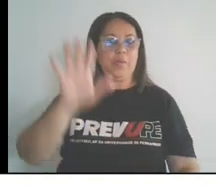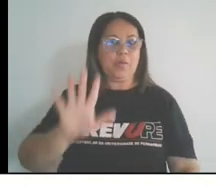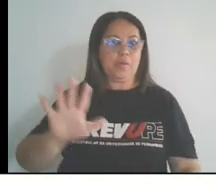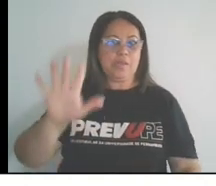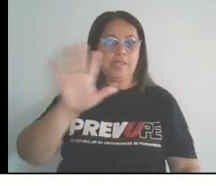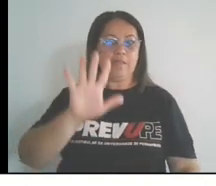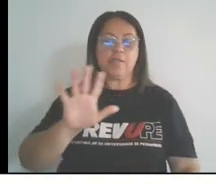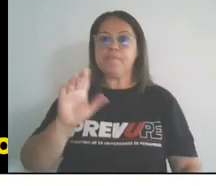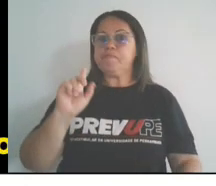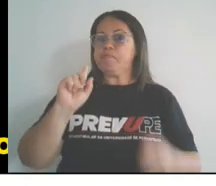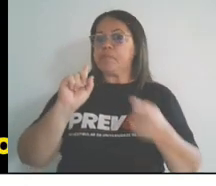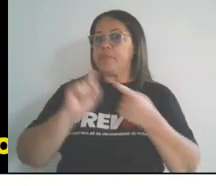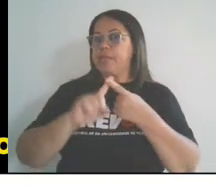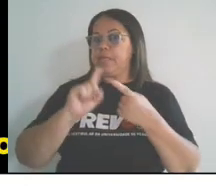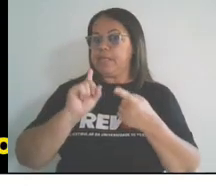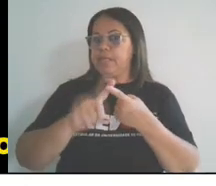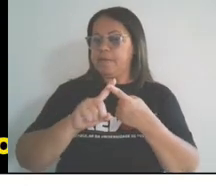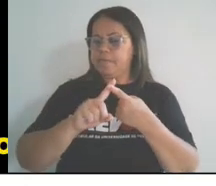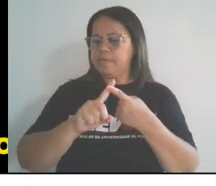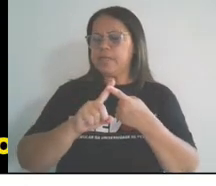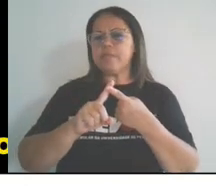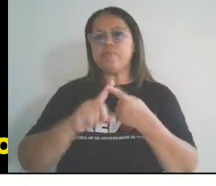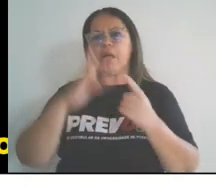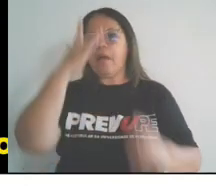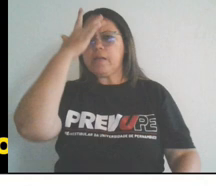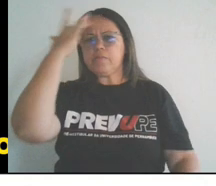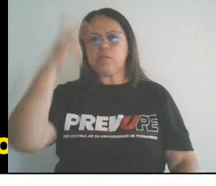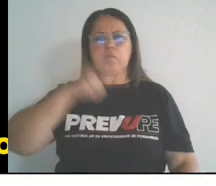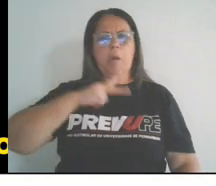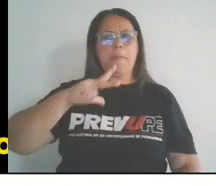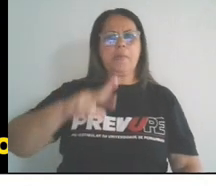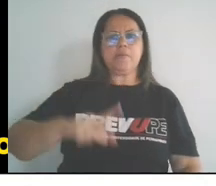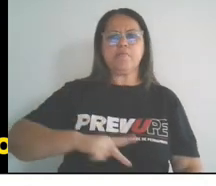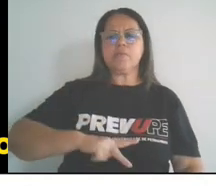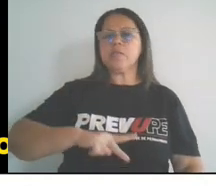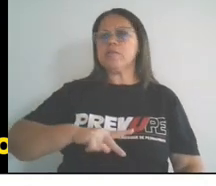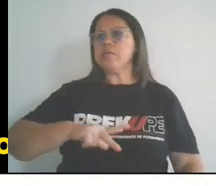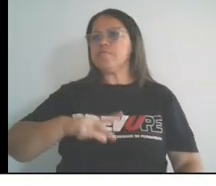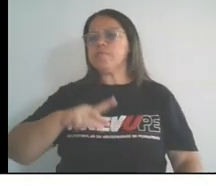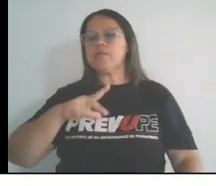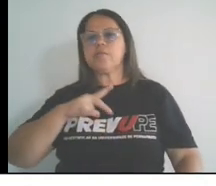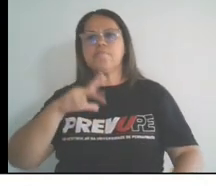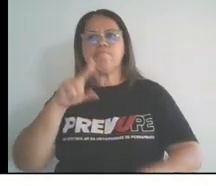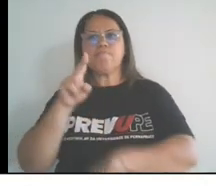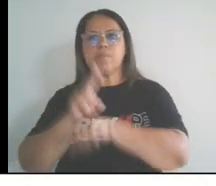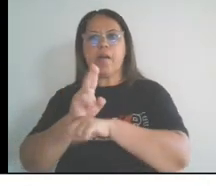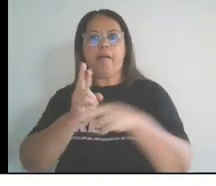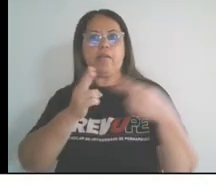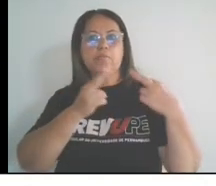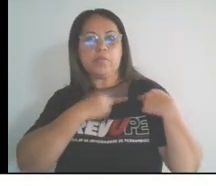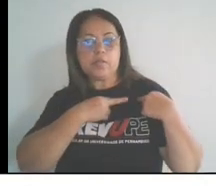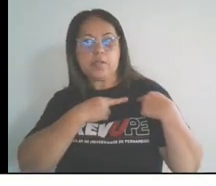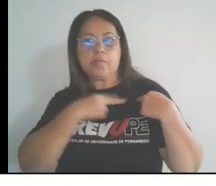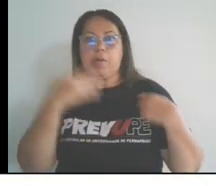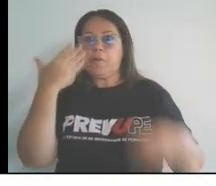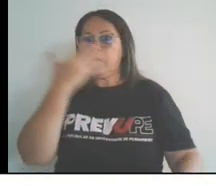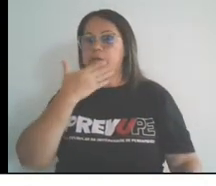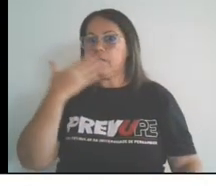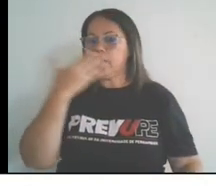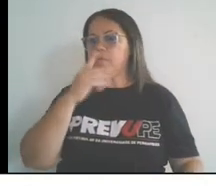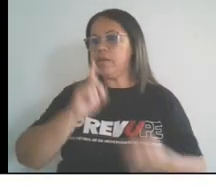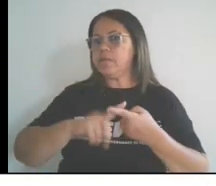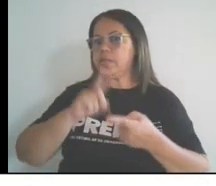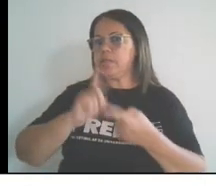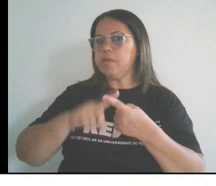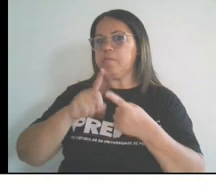os portugueses dominavam o cultivo da cana e a produção do açúcar, implantados com sucesso em